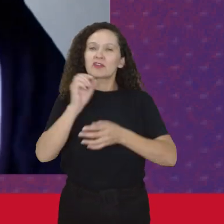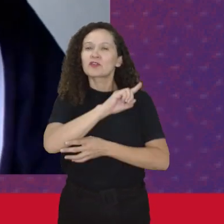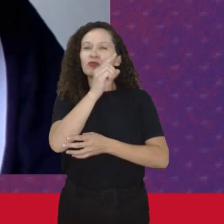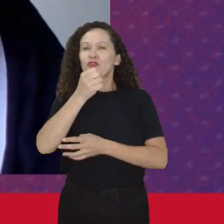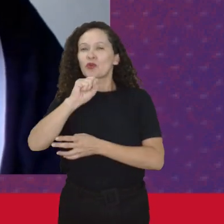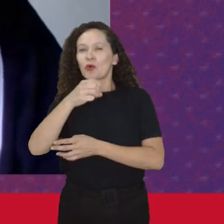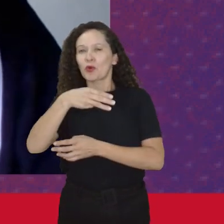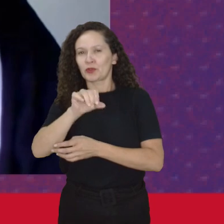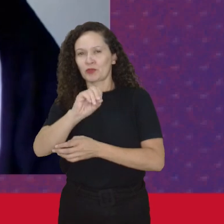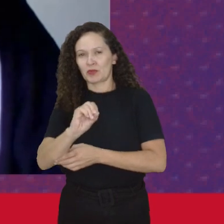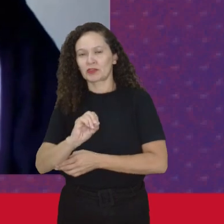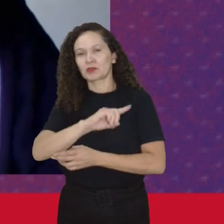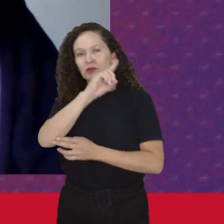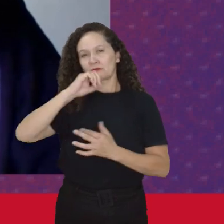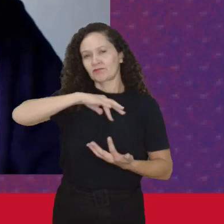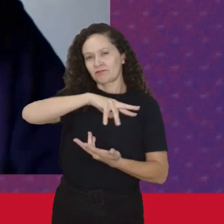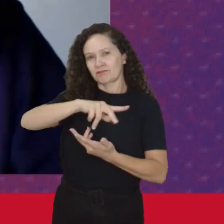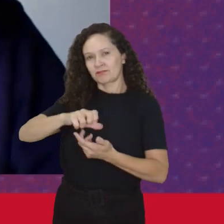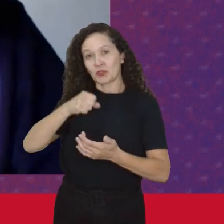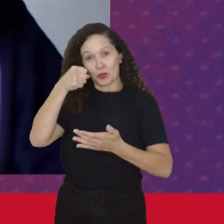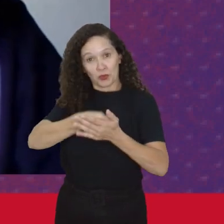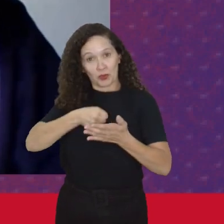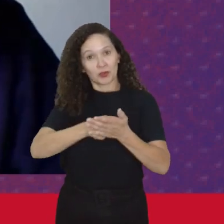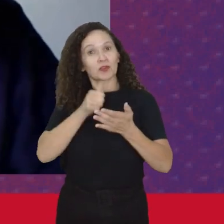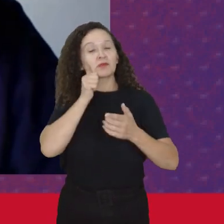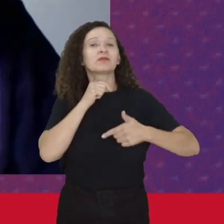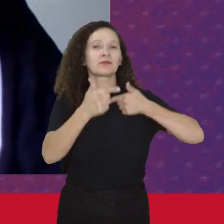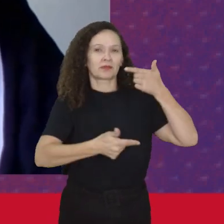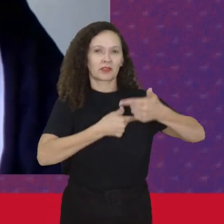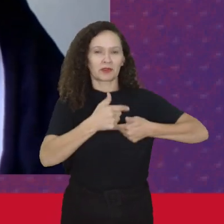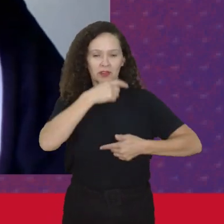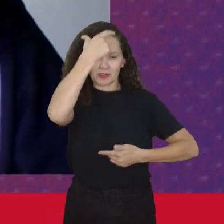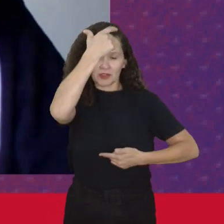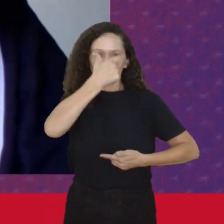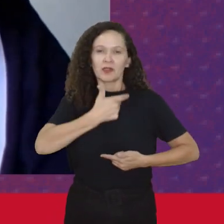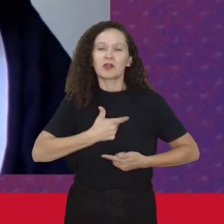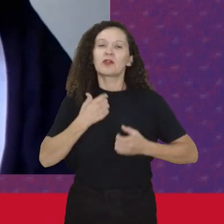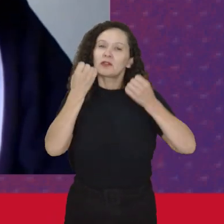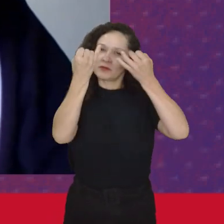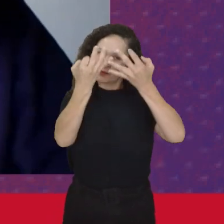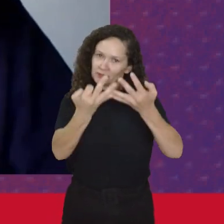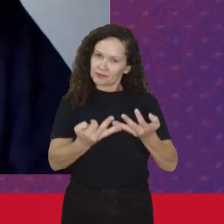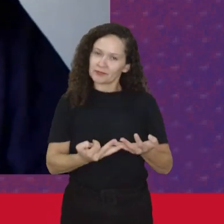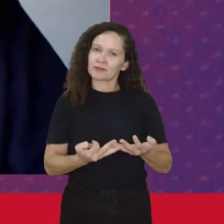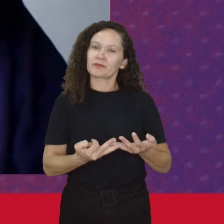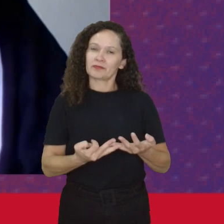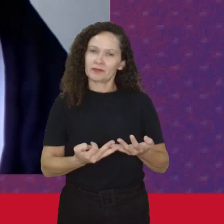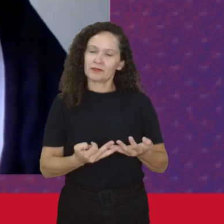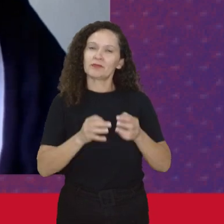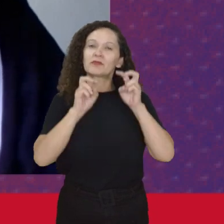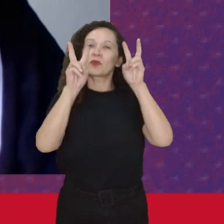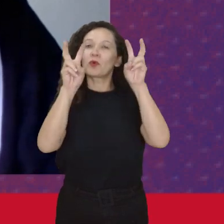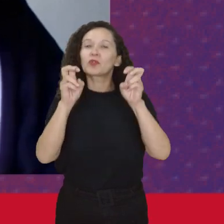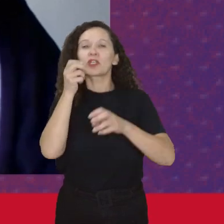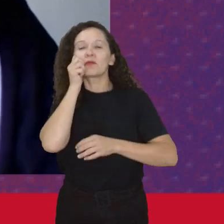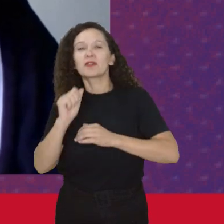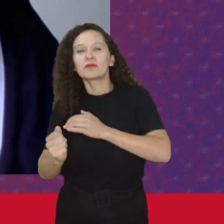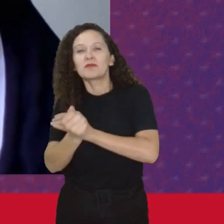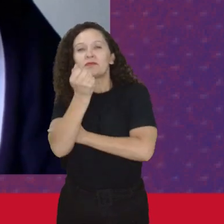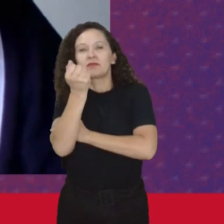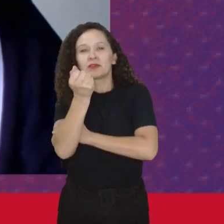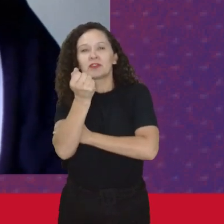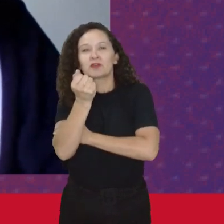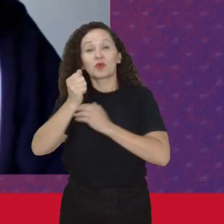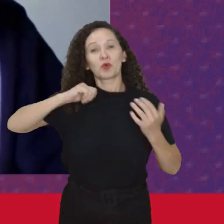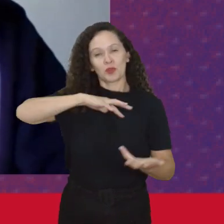março, Dia Internacional de Luta das Mulheres Trabalhadoras E eu então vou falar sobre a questão do feminismo em